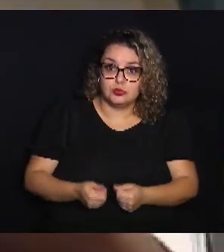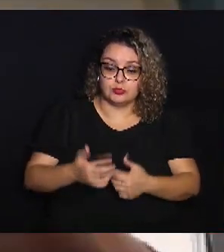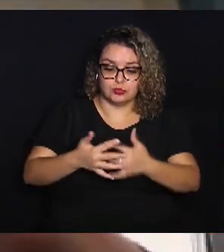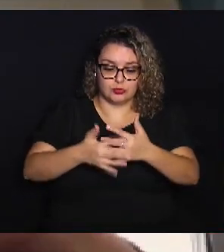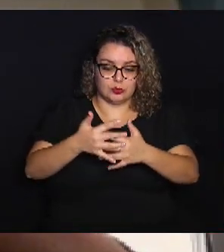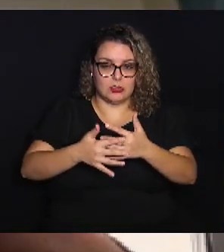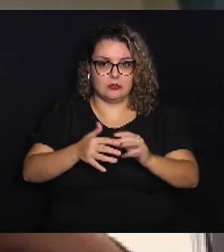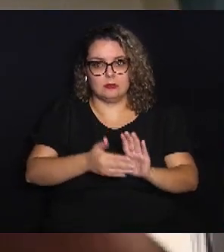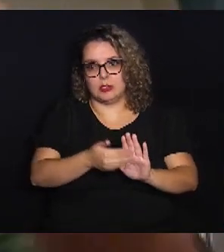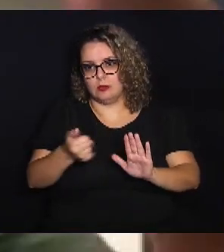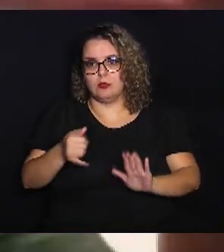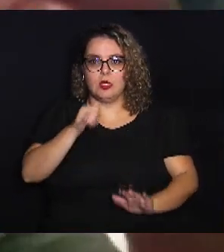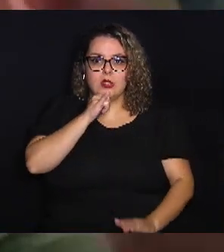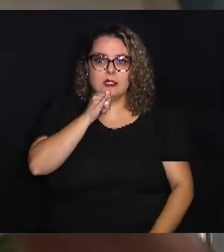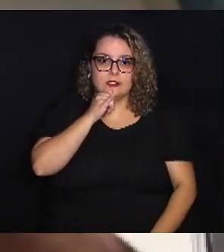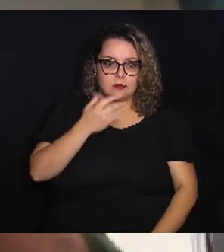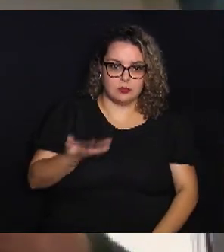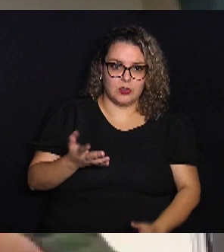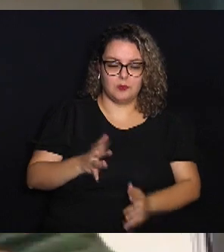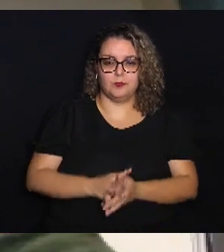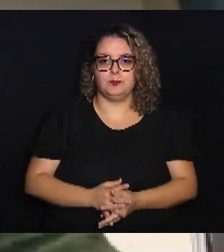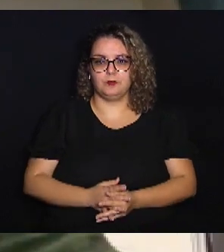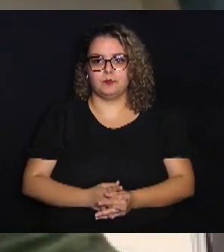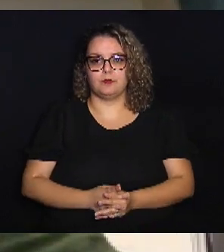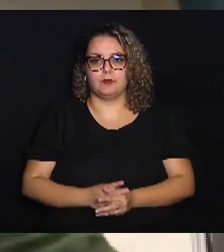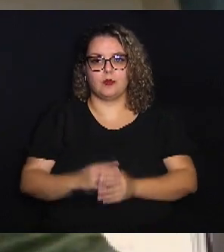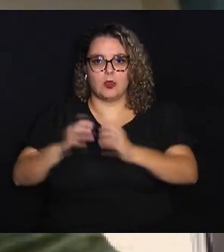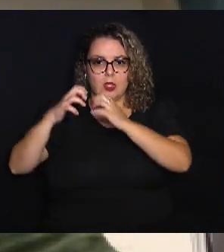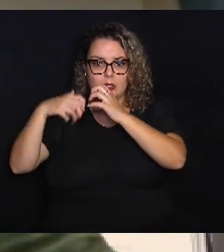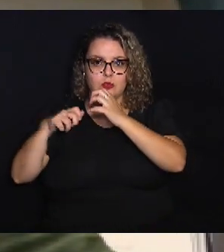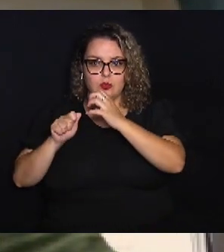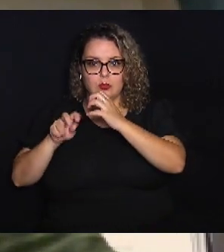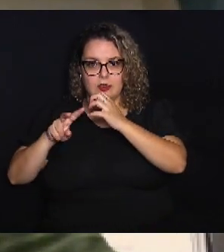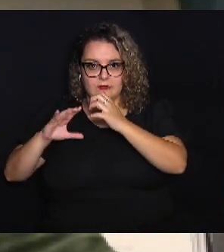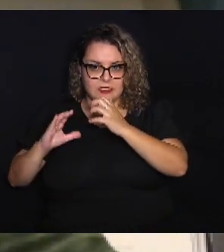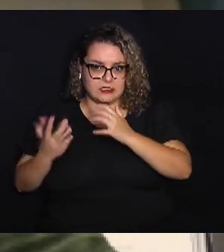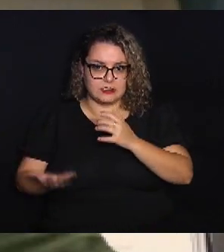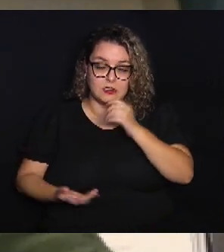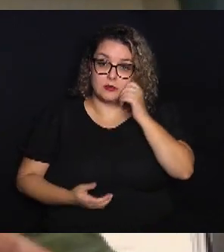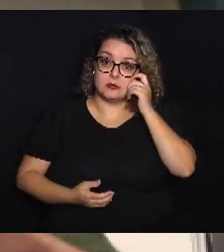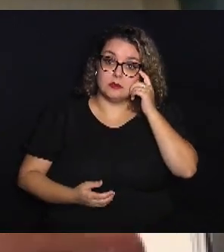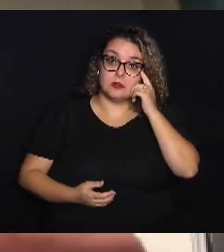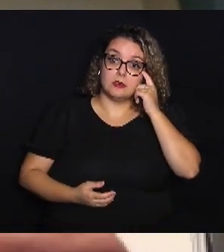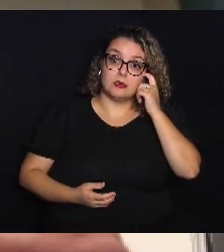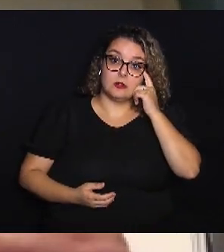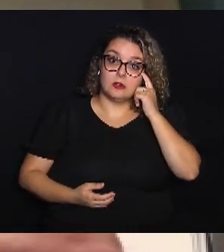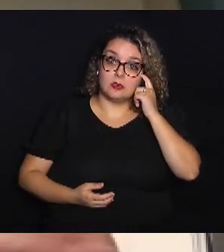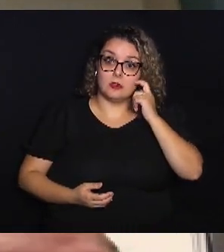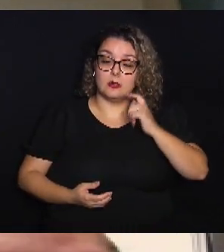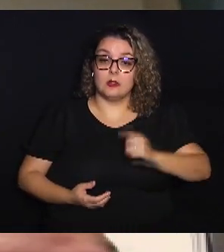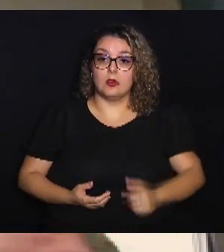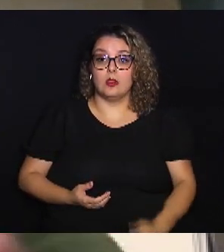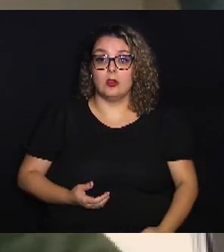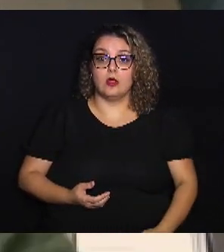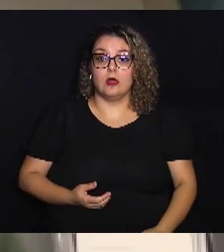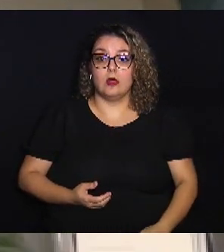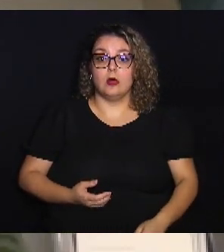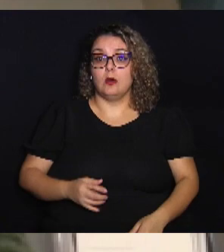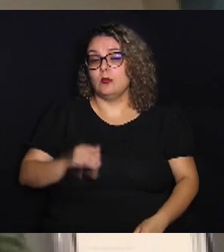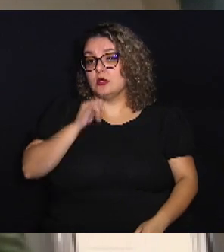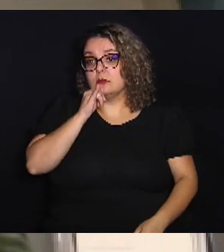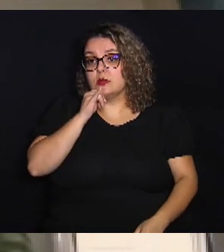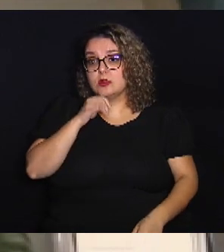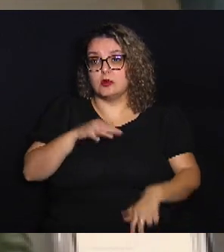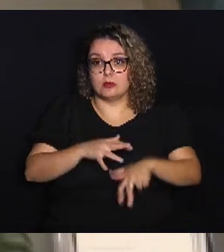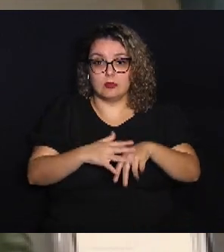atrapalha. Por exemplo, no AVC, o paciente hemiplégico fica com a mão